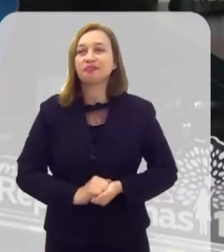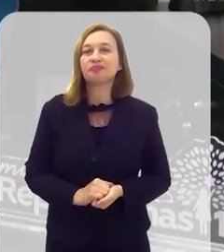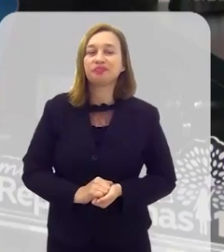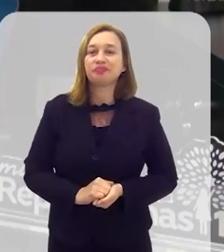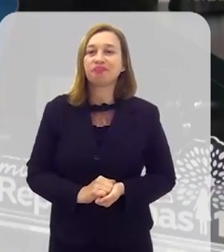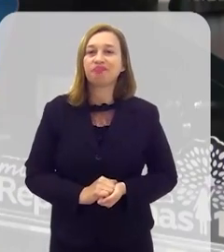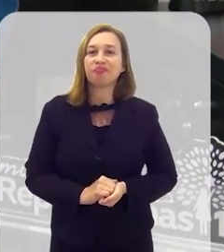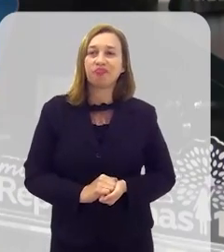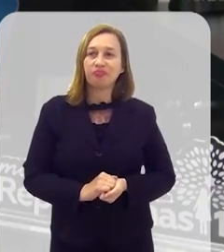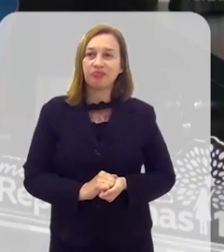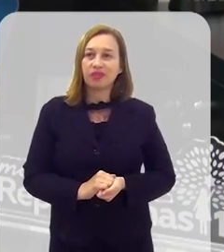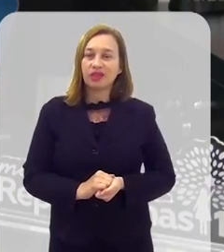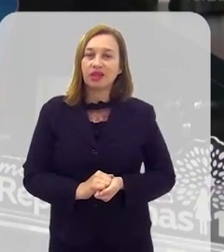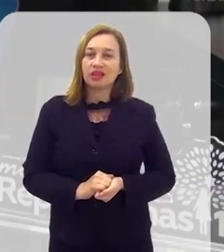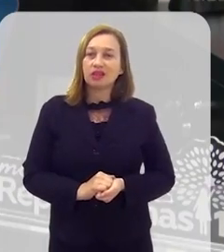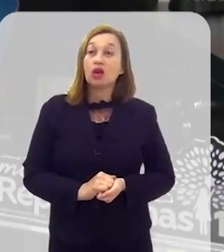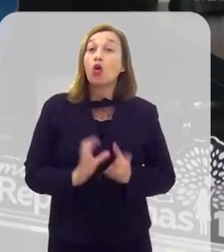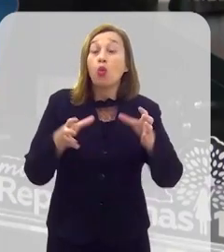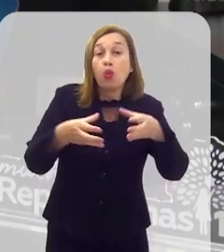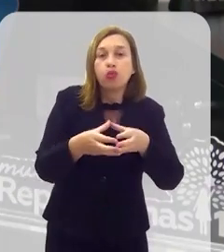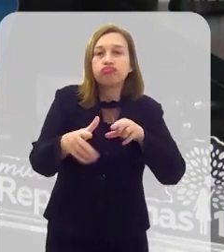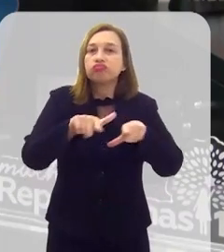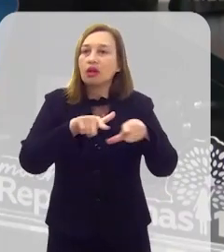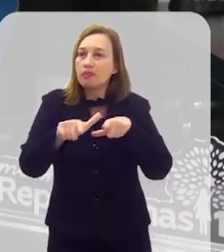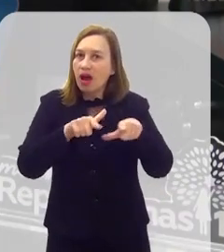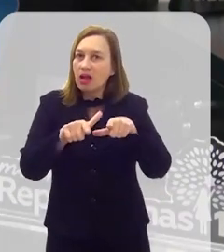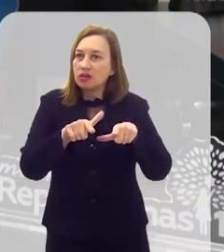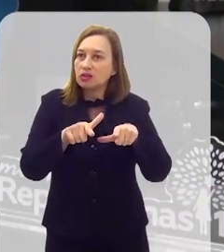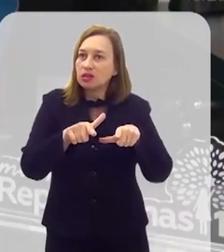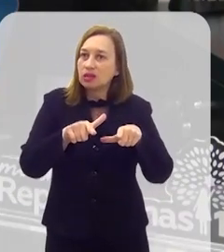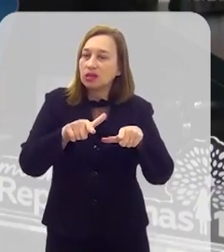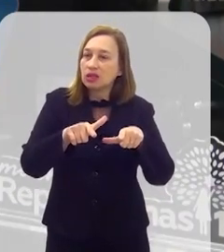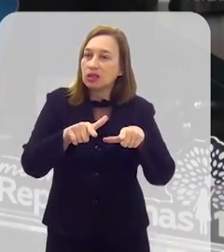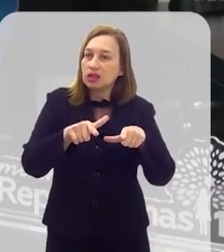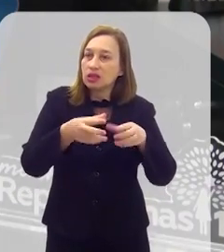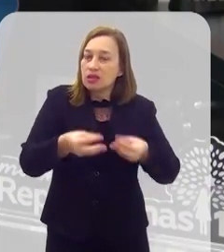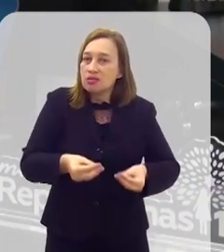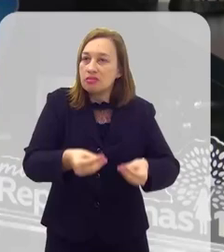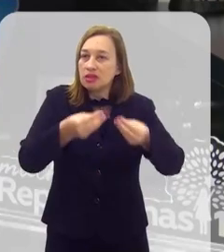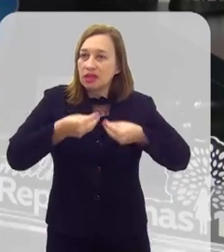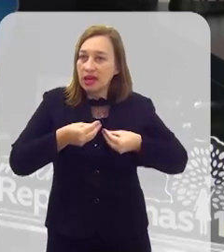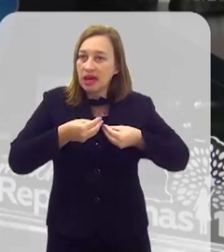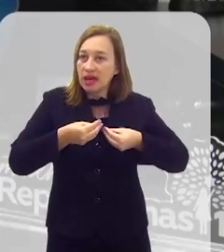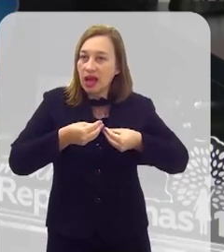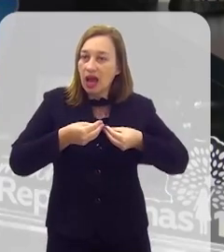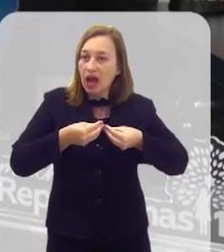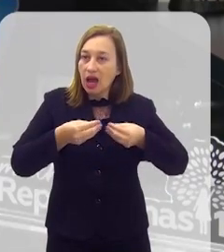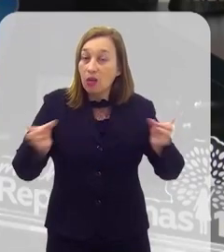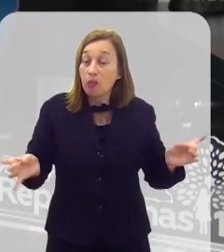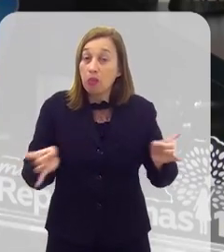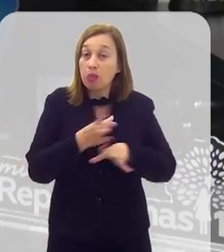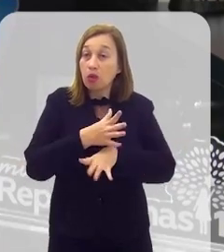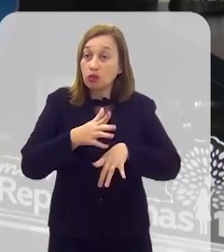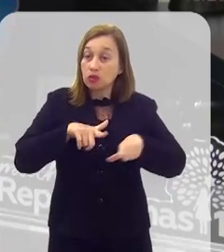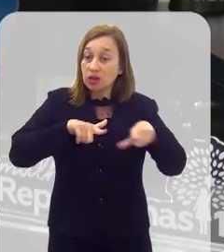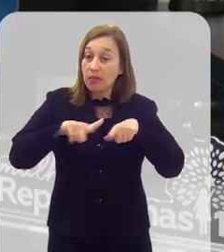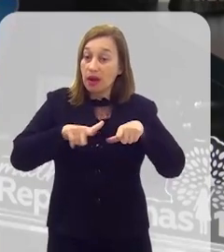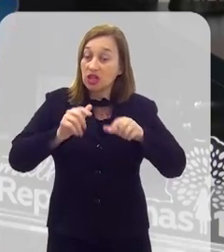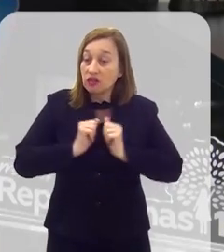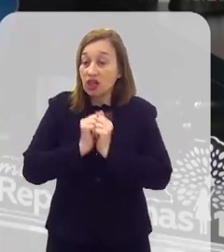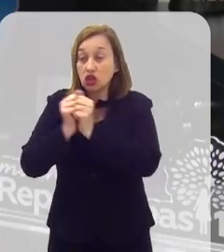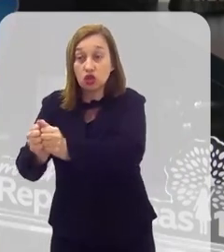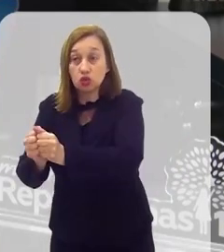Assembleia Legislativa, assim que esse grupo de trabalho entregar a produção deles, a gente vai,